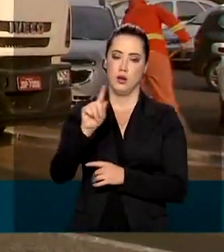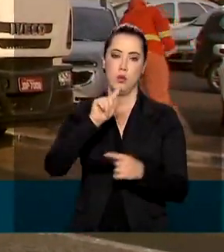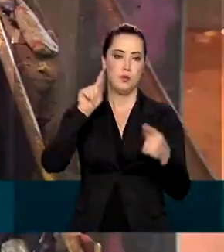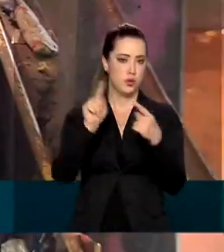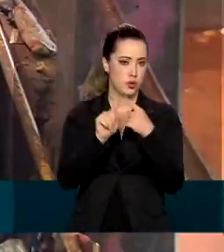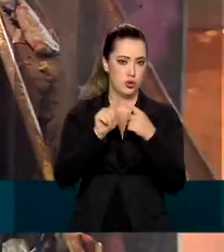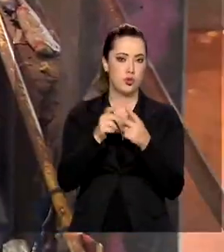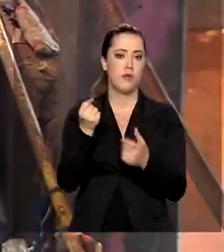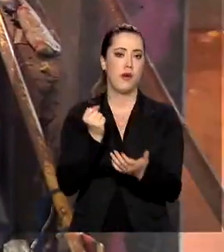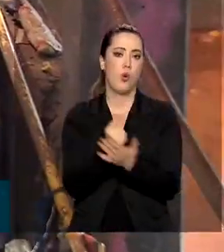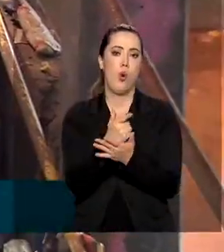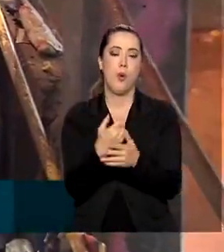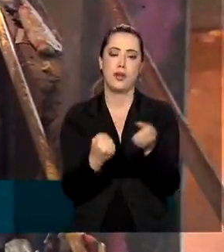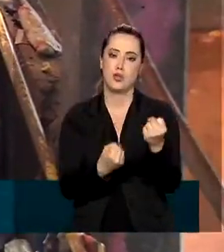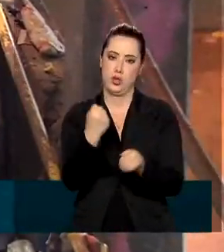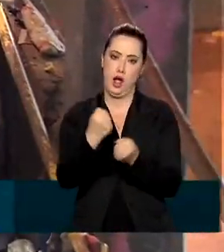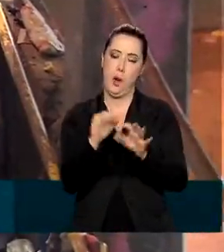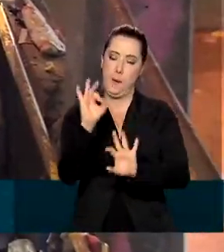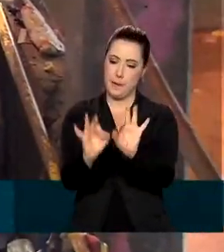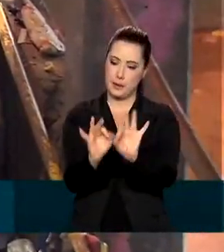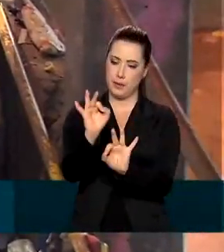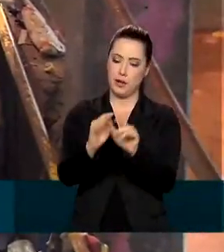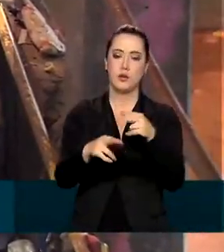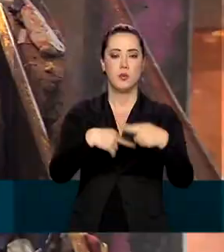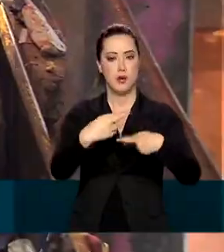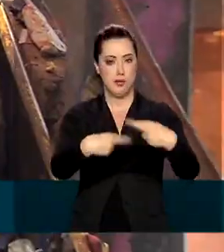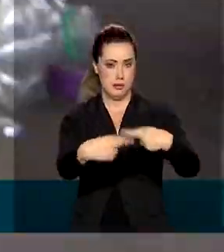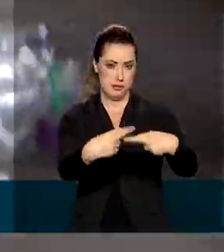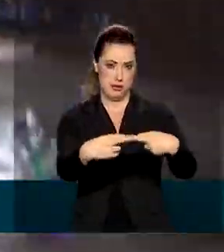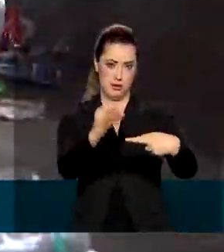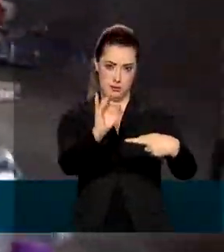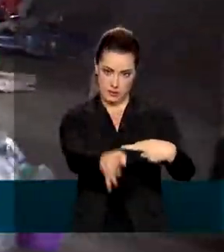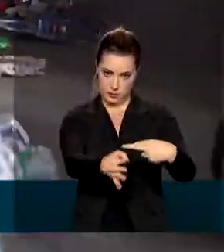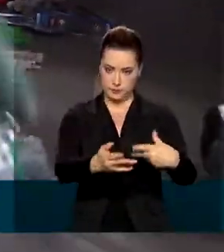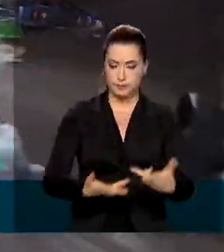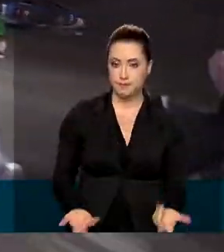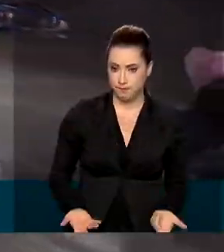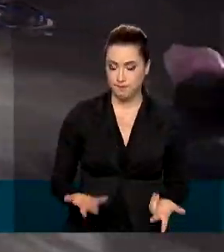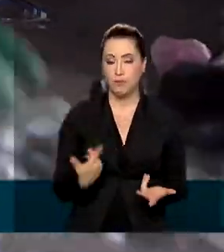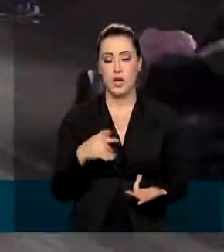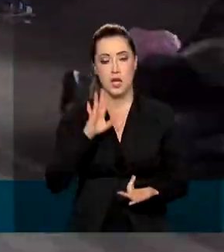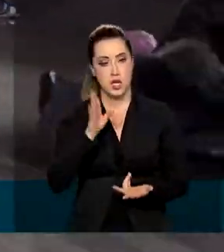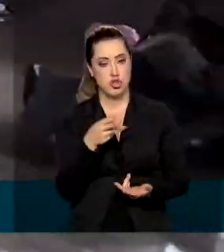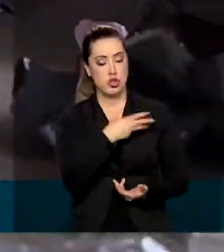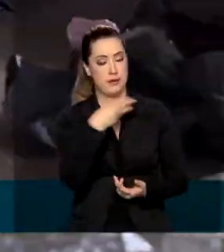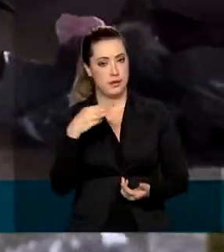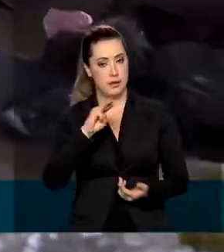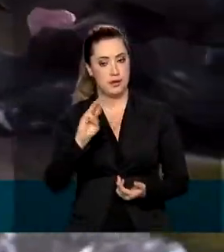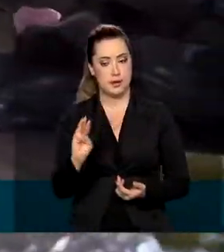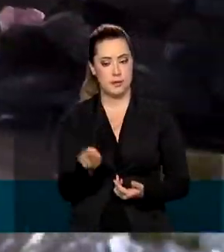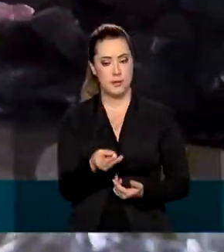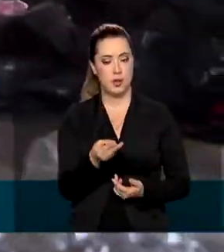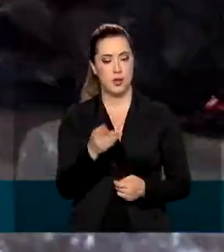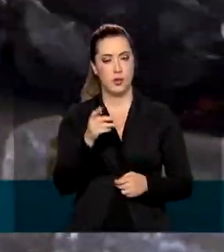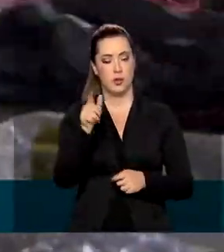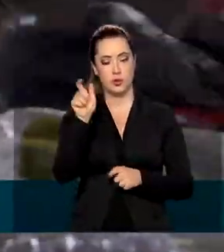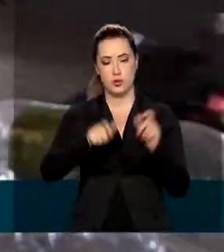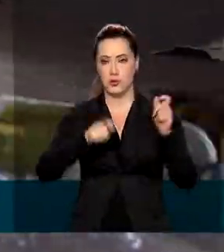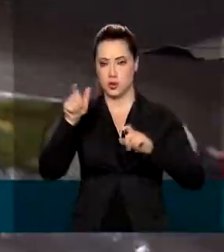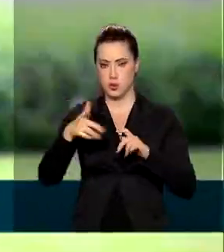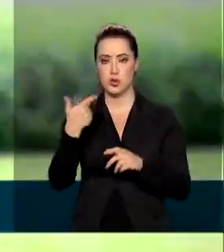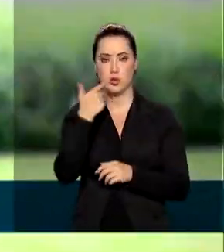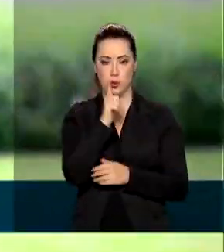reciclagem. Ao todo, já foram investidos 100 milhões de reais, beneficiando cerca de 3 milhões e 400 mil